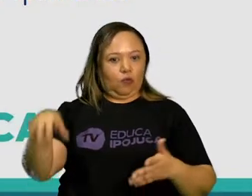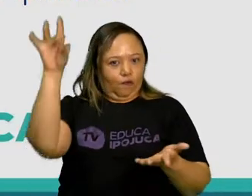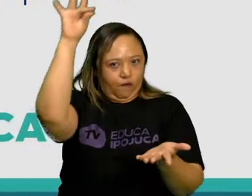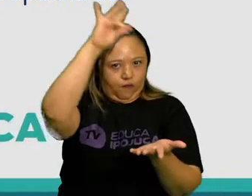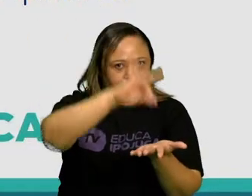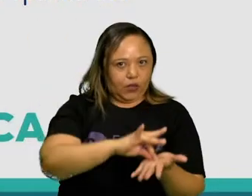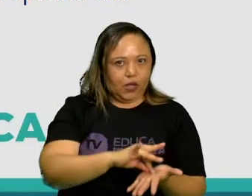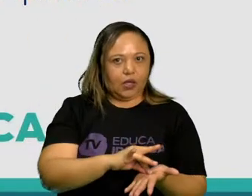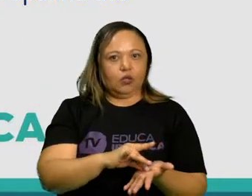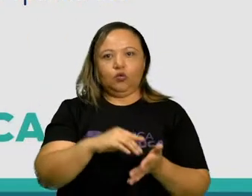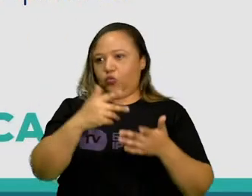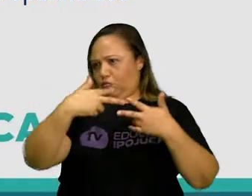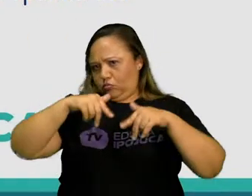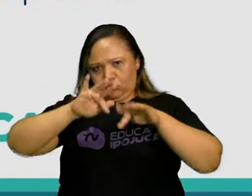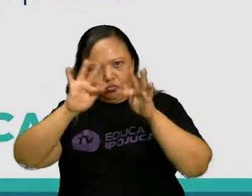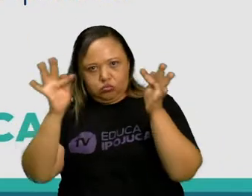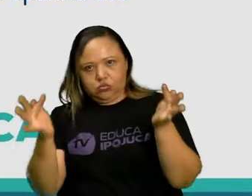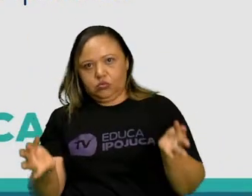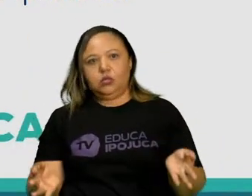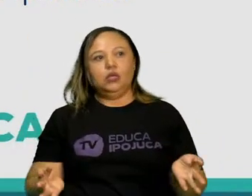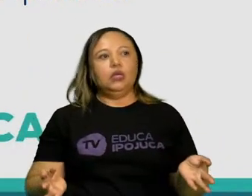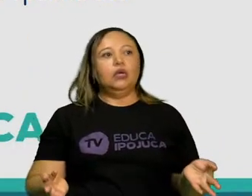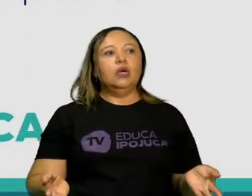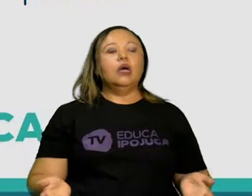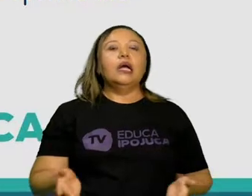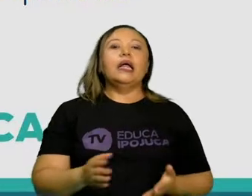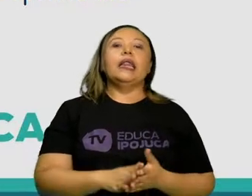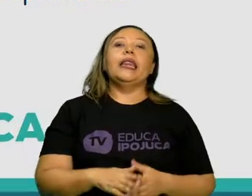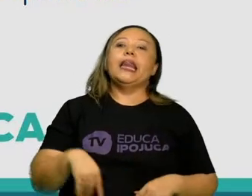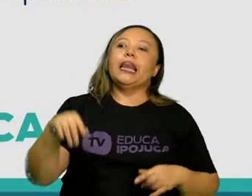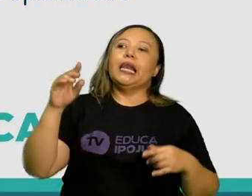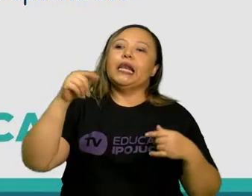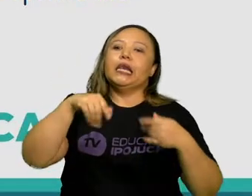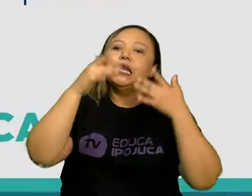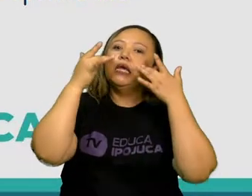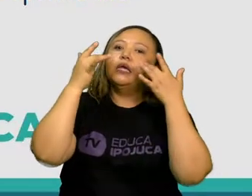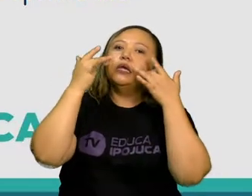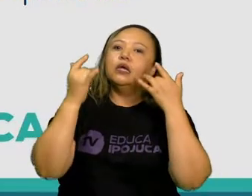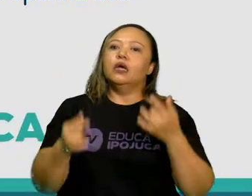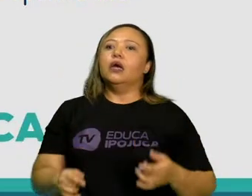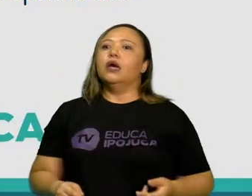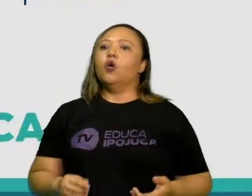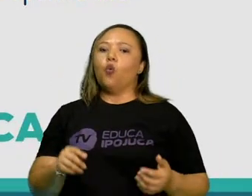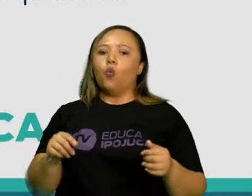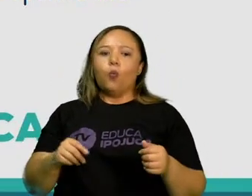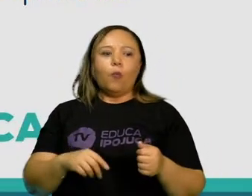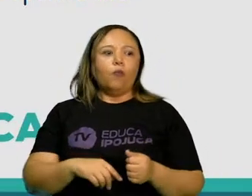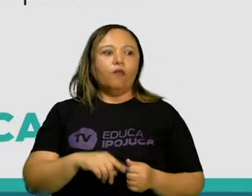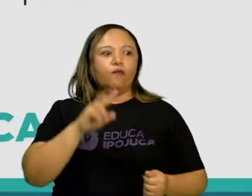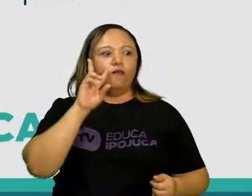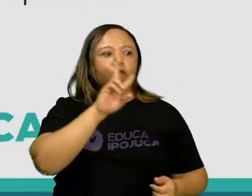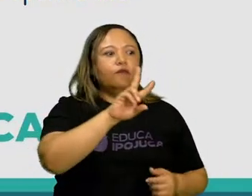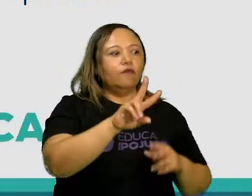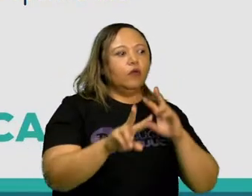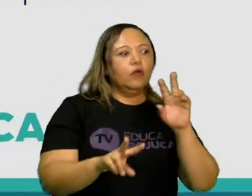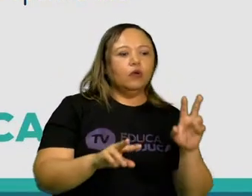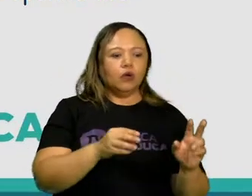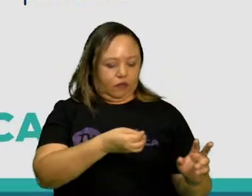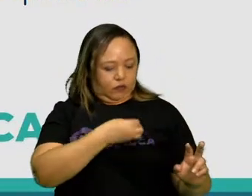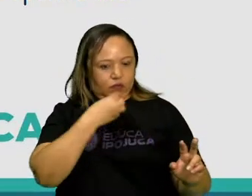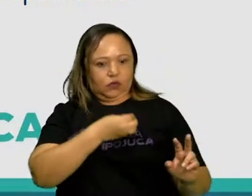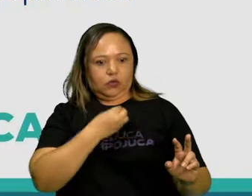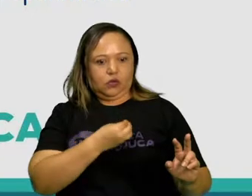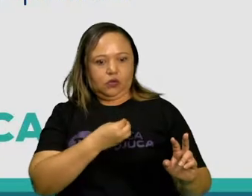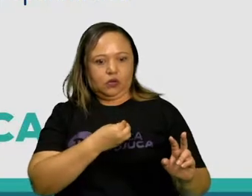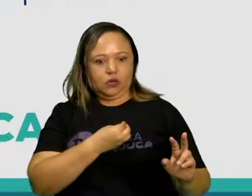Como o próprio nome sugere, defende uma atuação mais próxima da realidade, da naturalidade. Seu